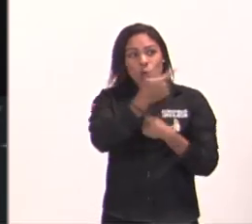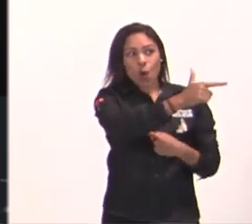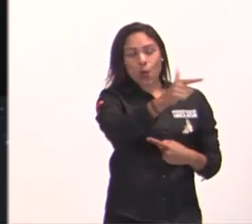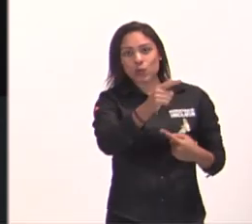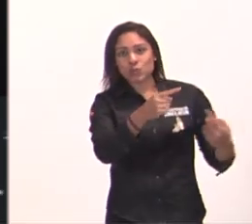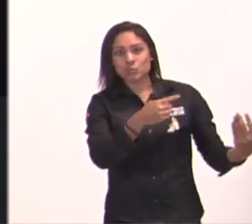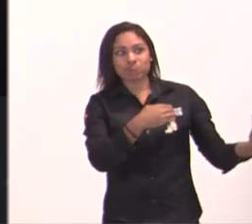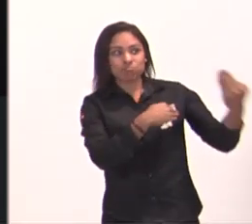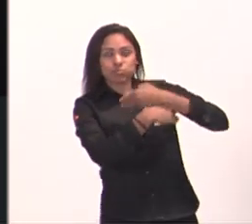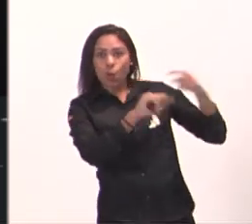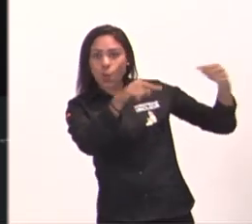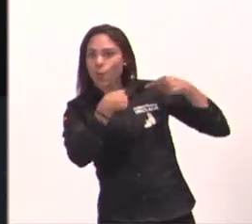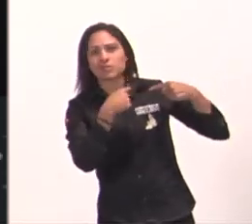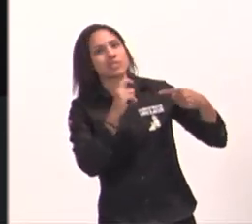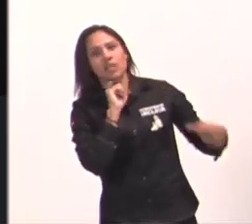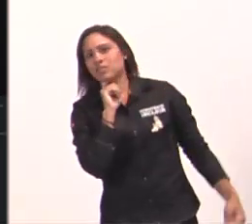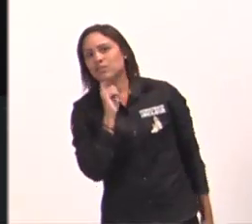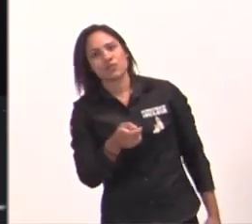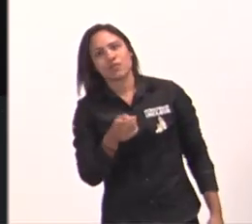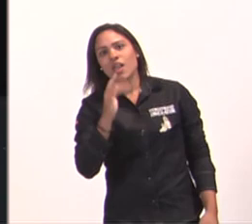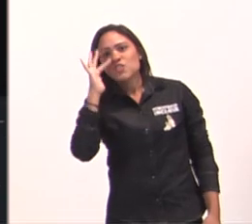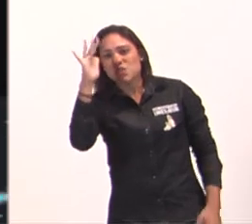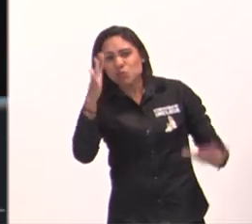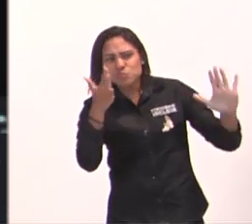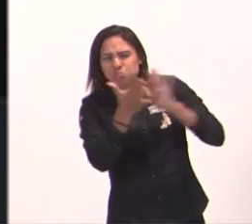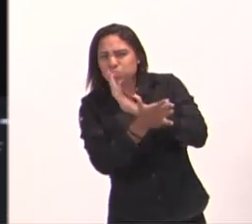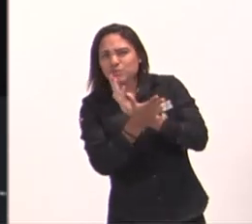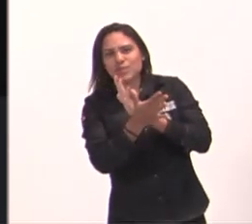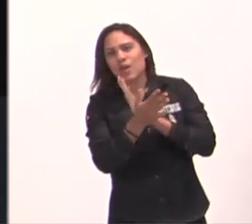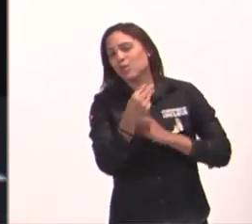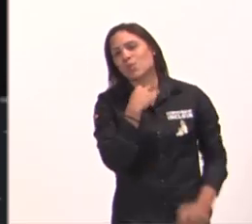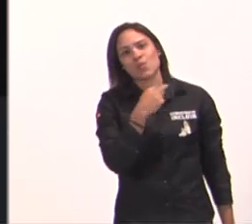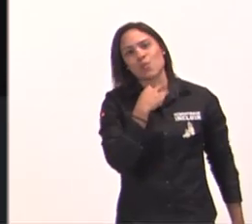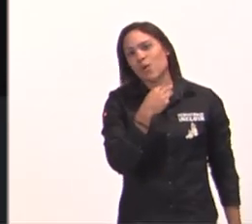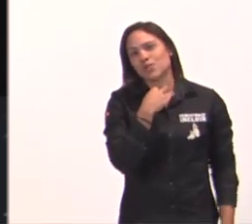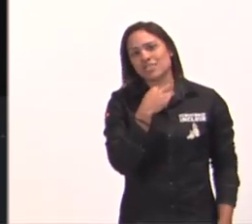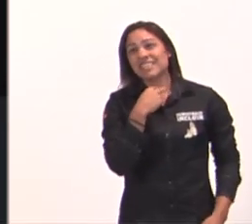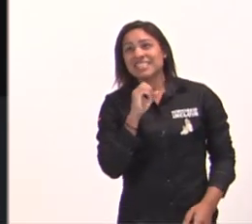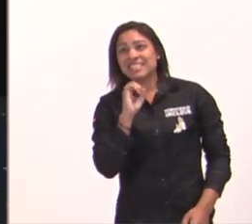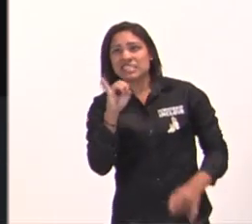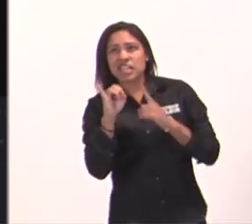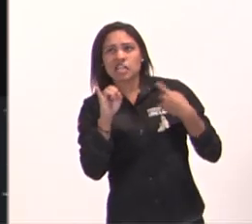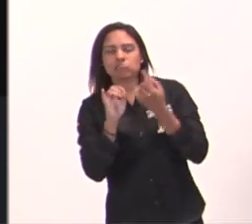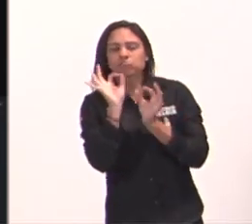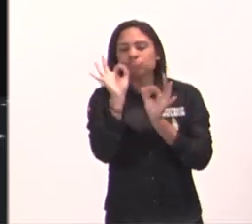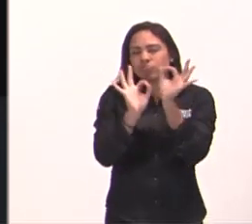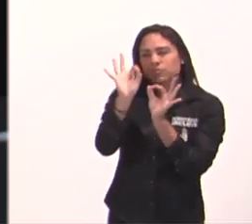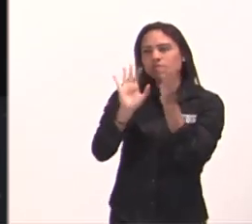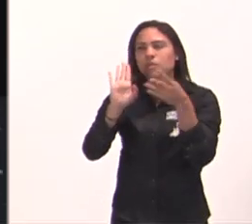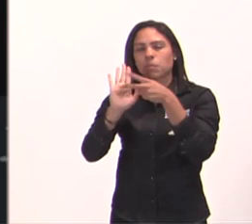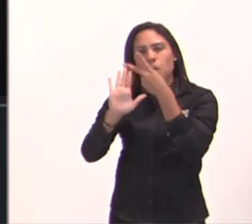exterminado, os seus sonhos não serão acabados, os projetos que você tem, que Deus te deu,